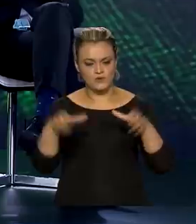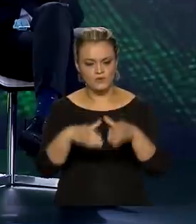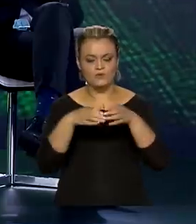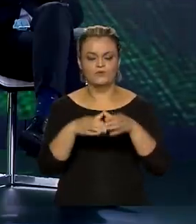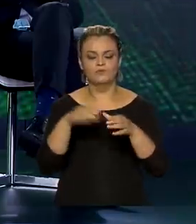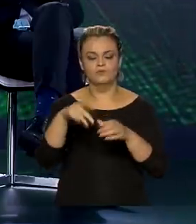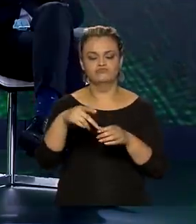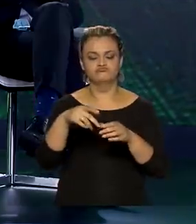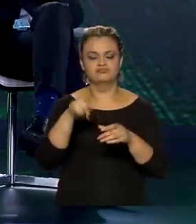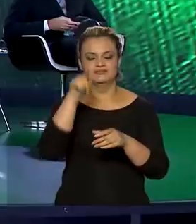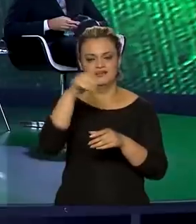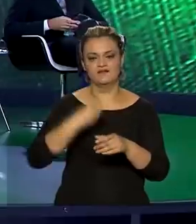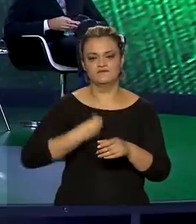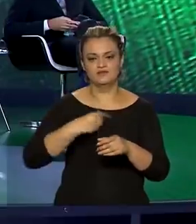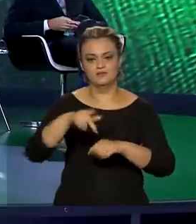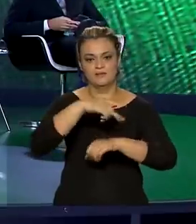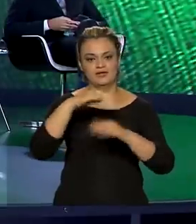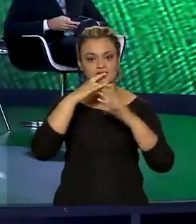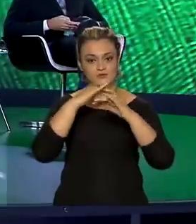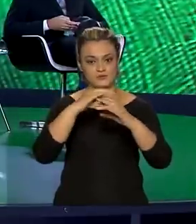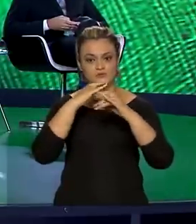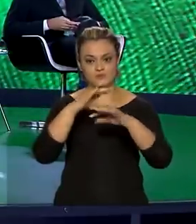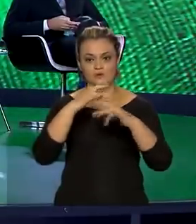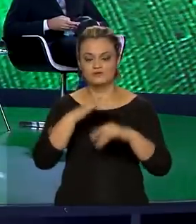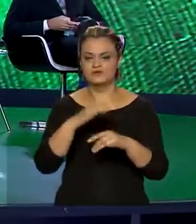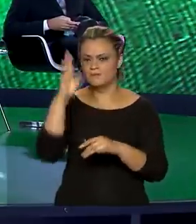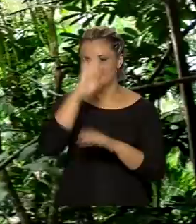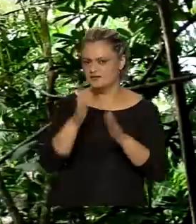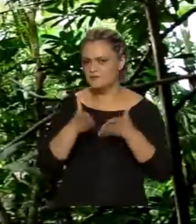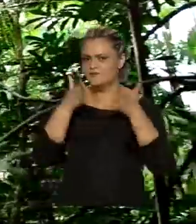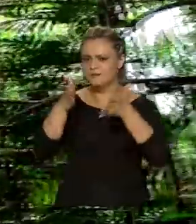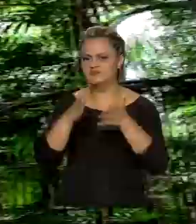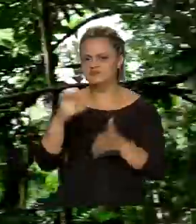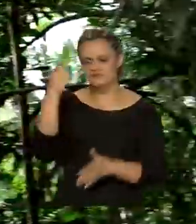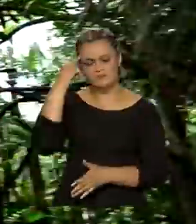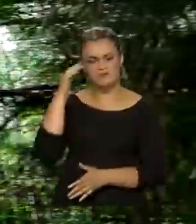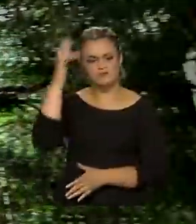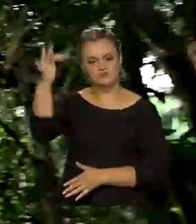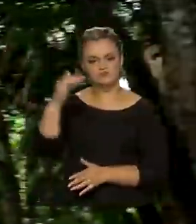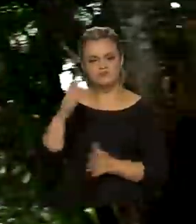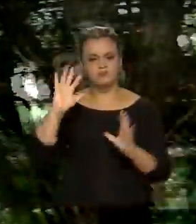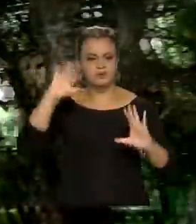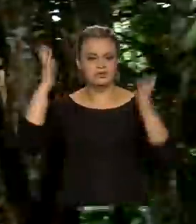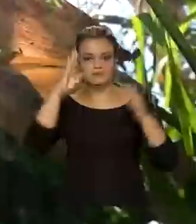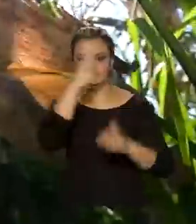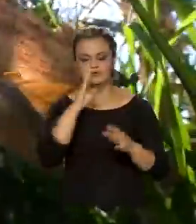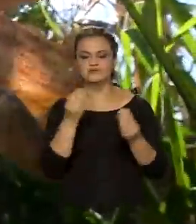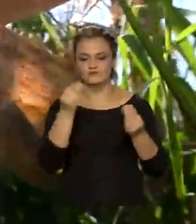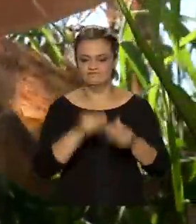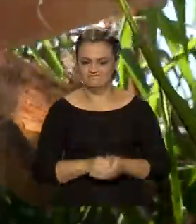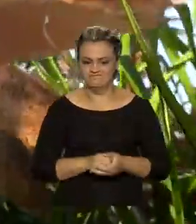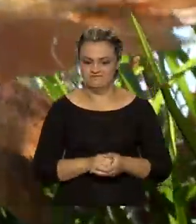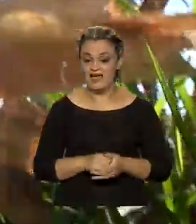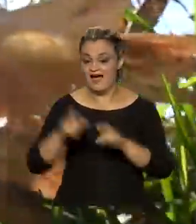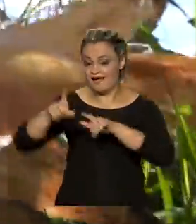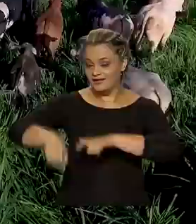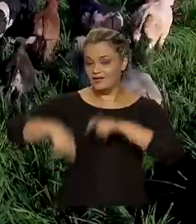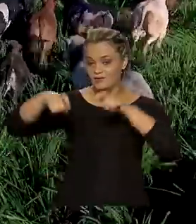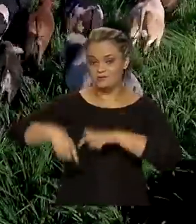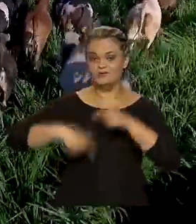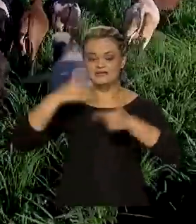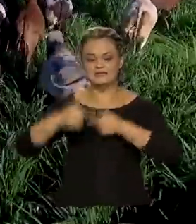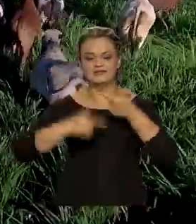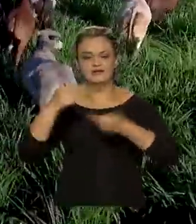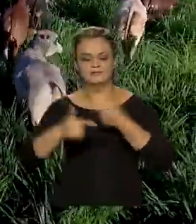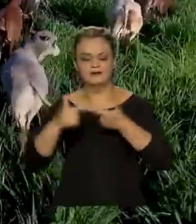em Glasgow, na Escócia. Brasil participa das discussões sobre o futuro do clima no planeta. Agricultores têm usado técnica